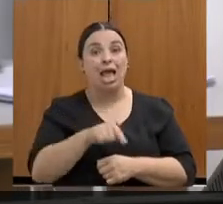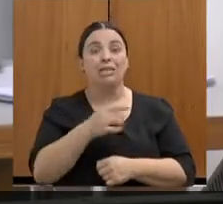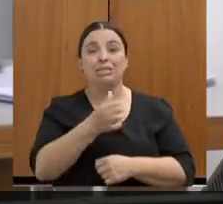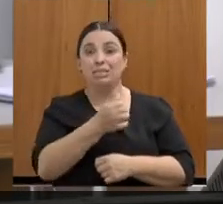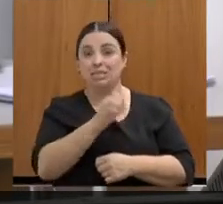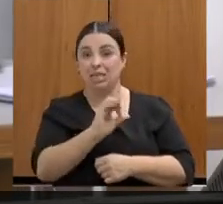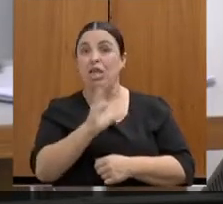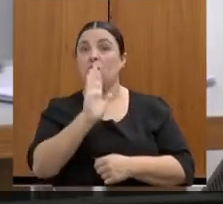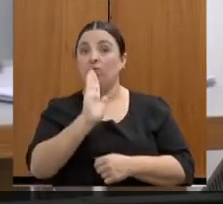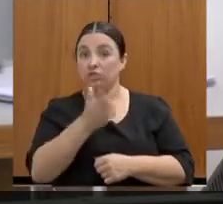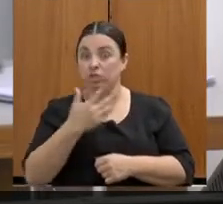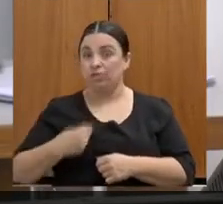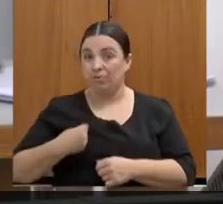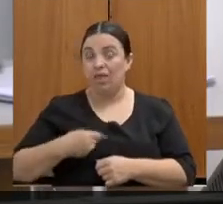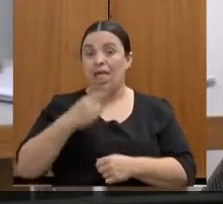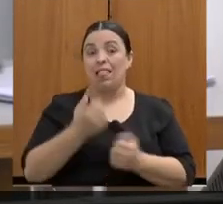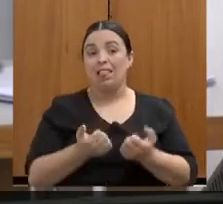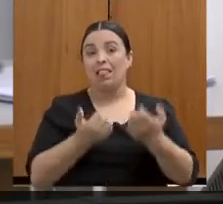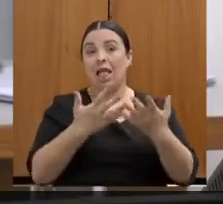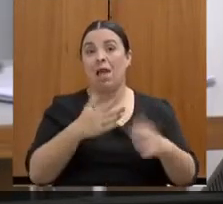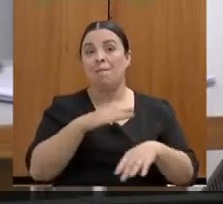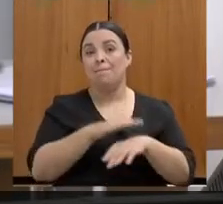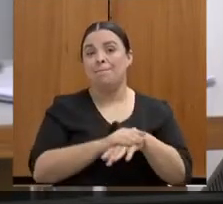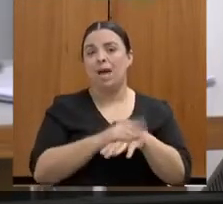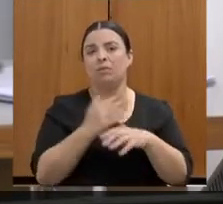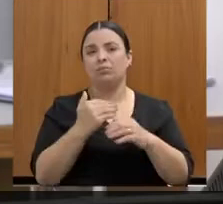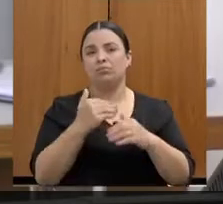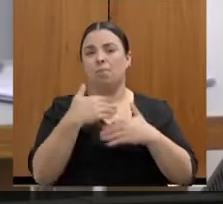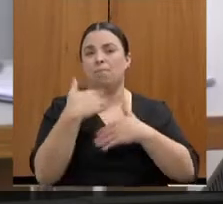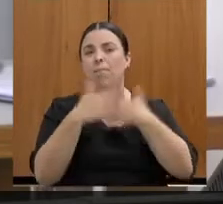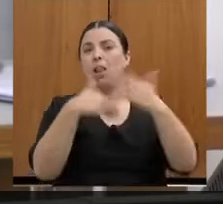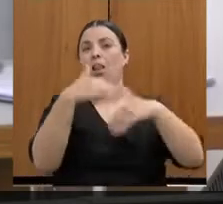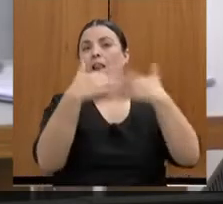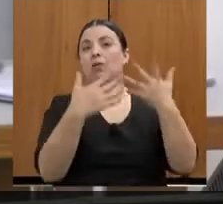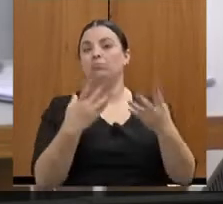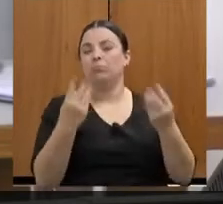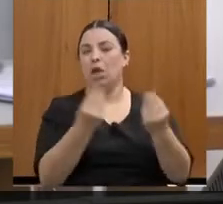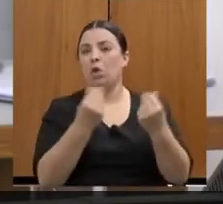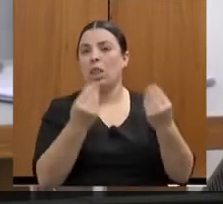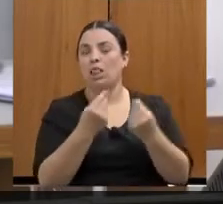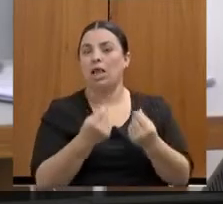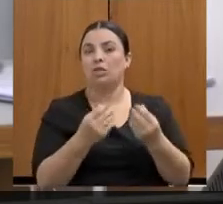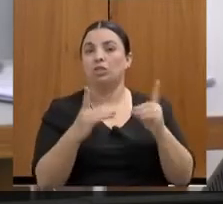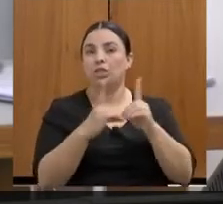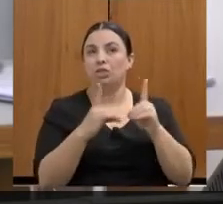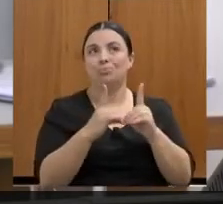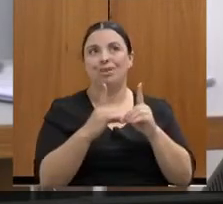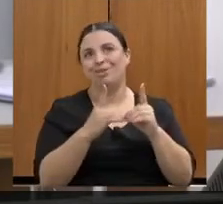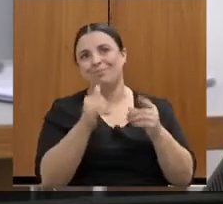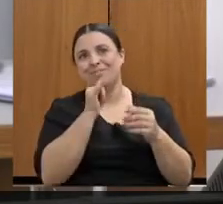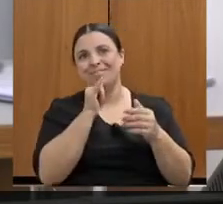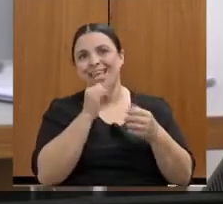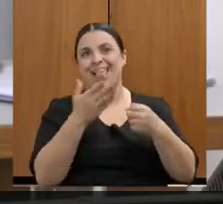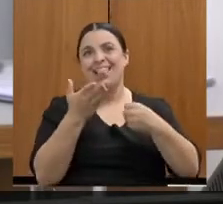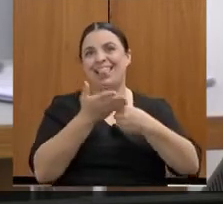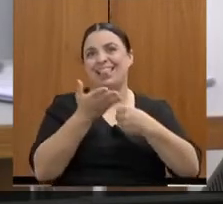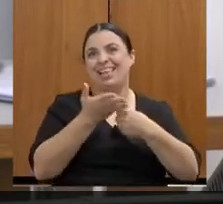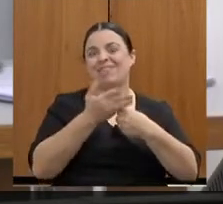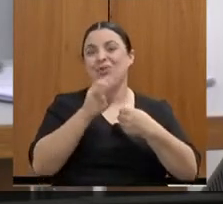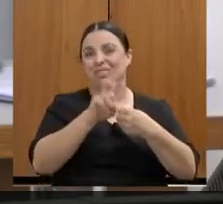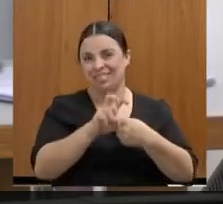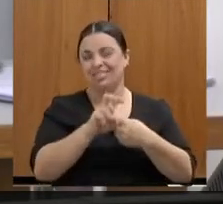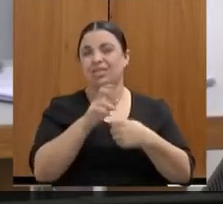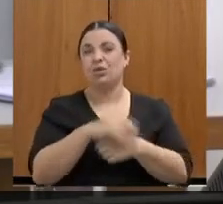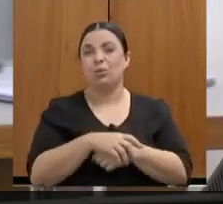regionais, elevar essas delegacias todas para nível 5, e também avaliar essa história